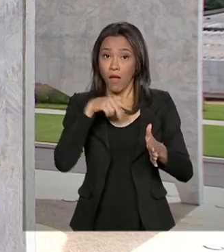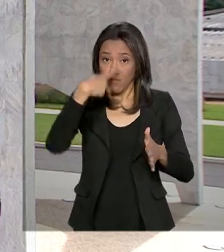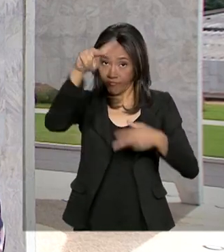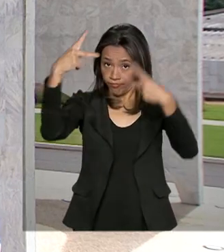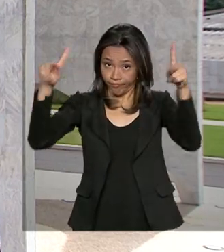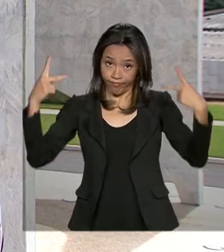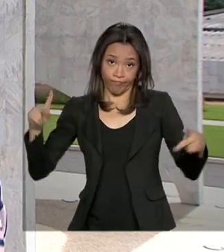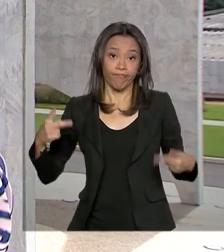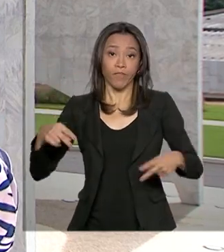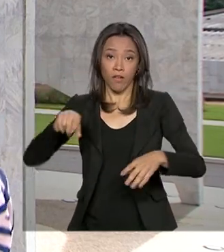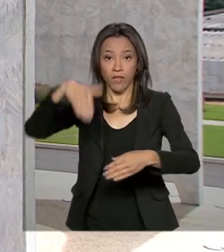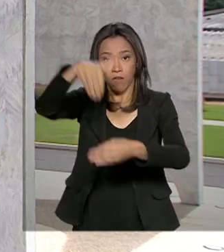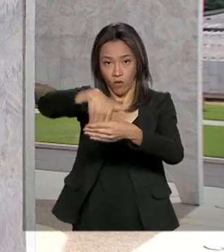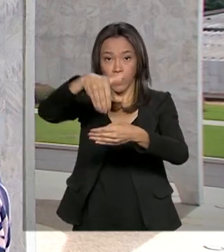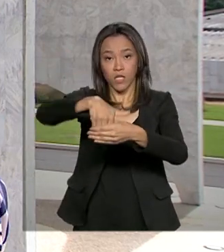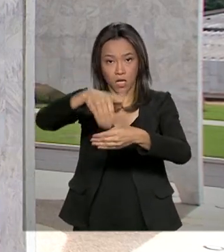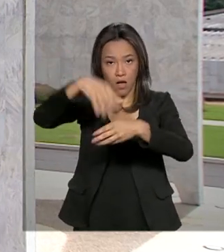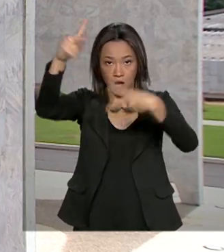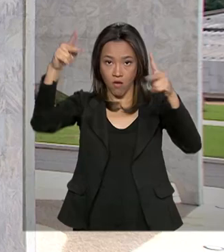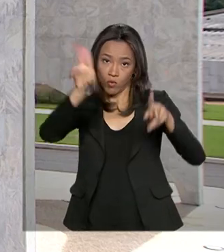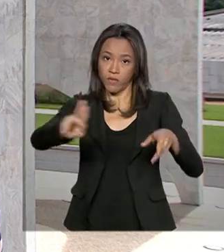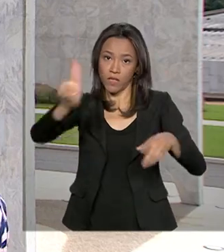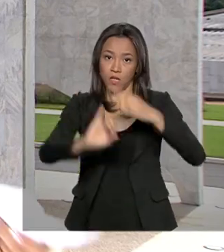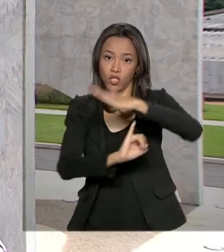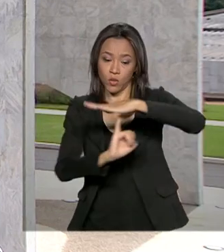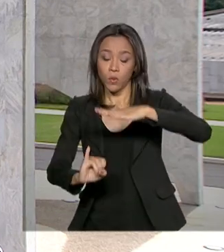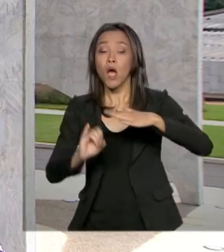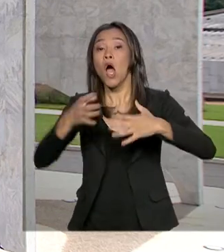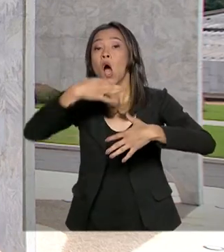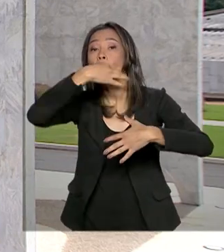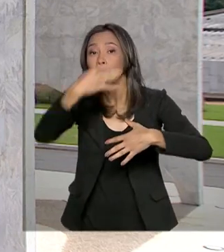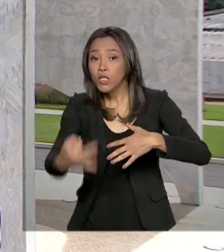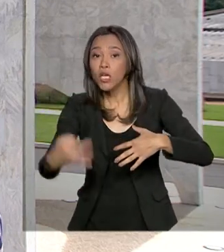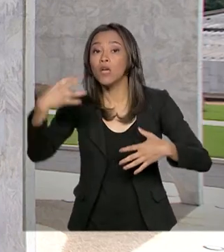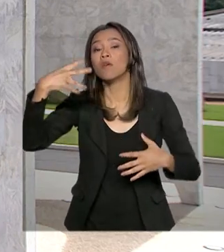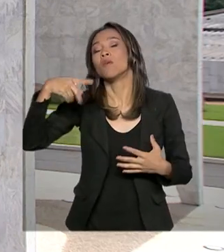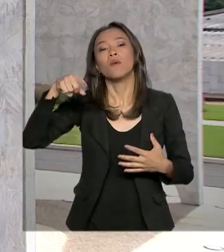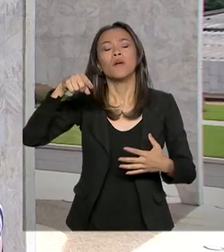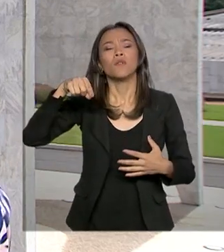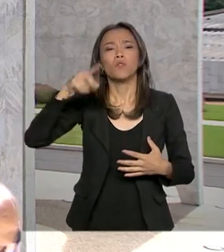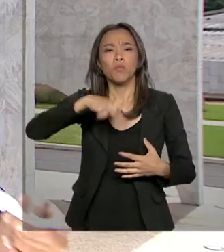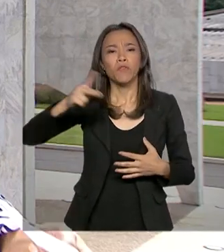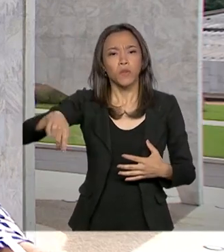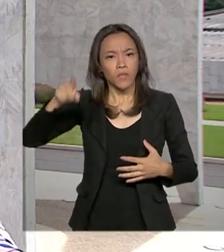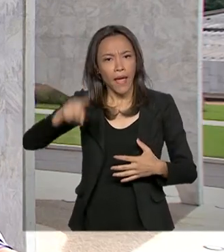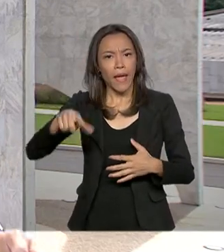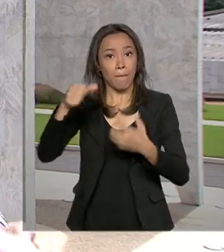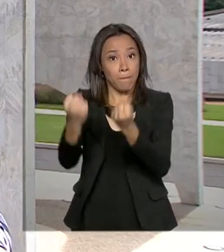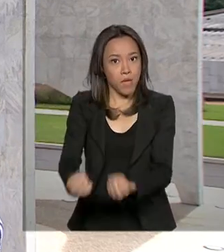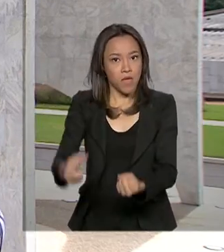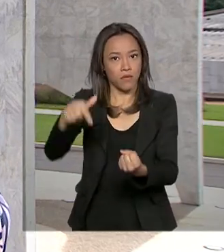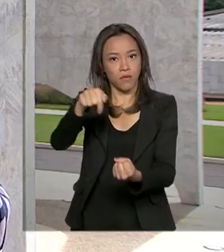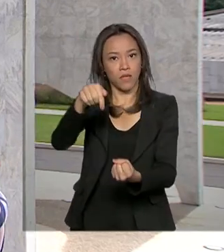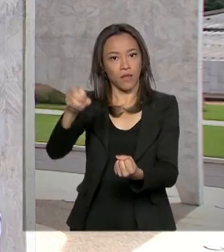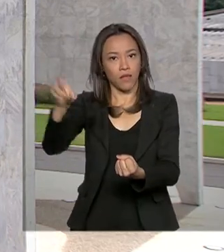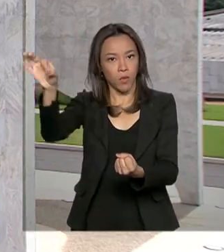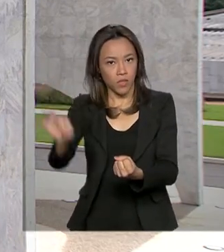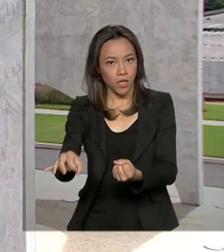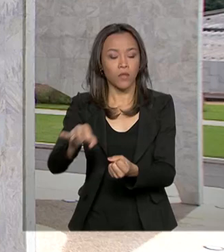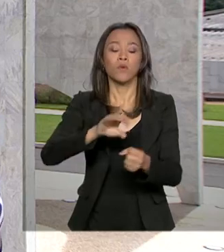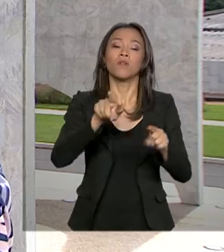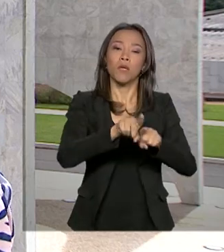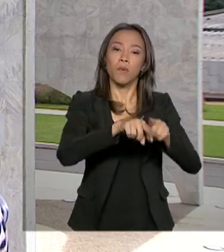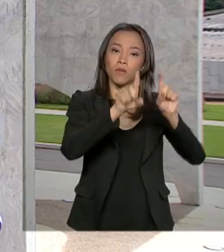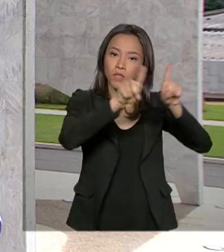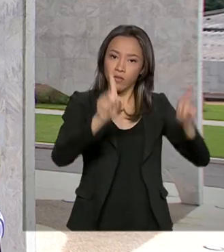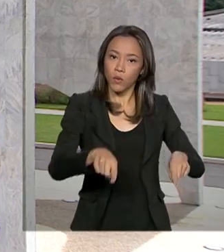ali eleições internas e a opinião dos professores passa a ter peso de 70%, já dos servidores técnicos e também